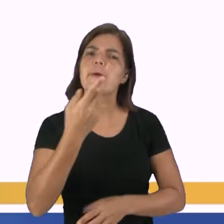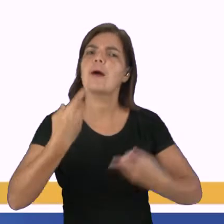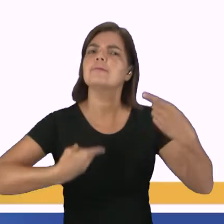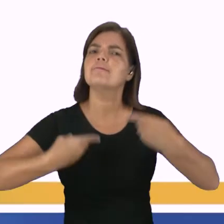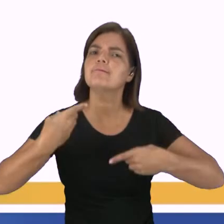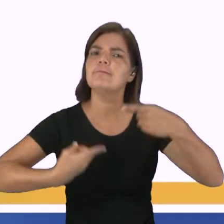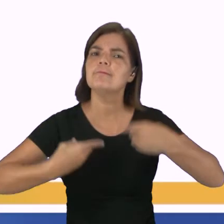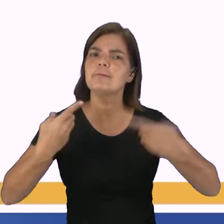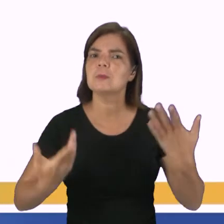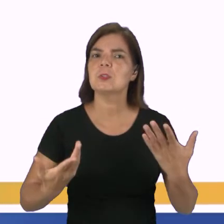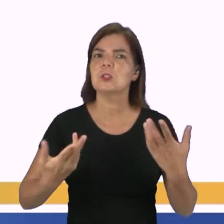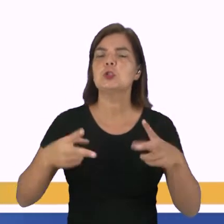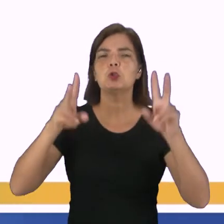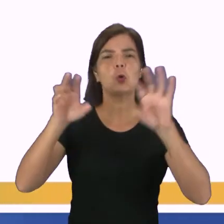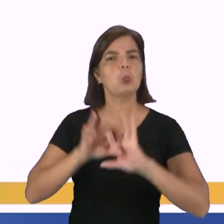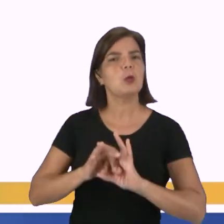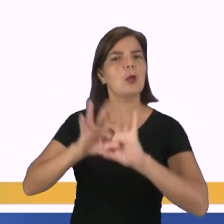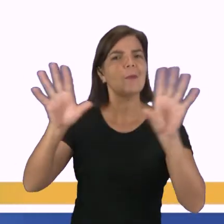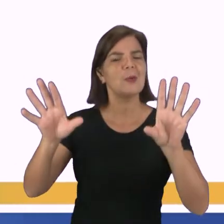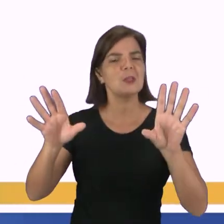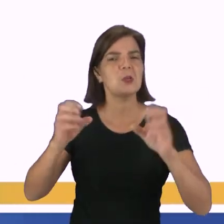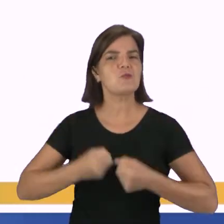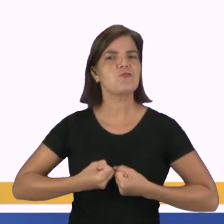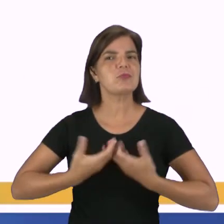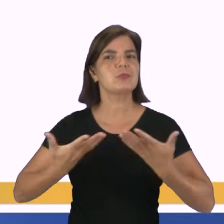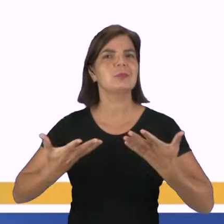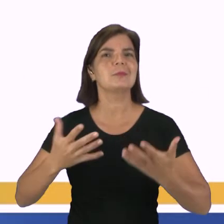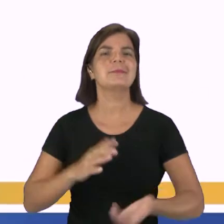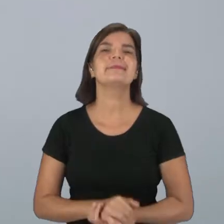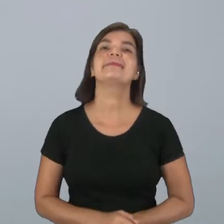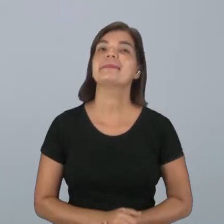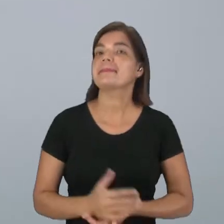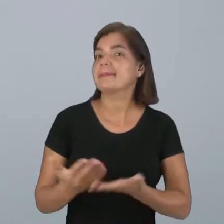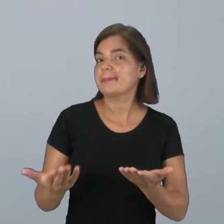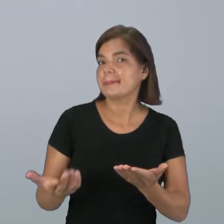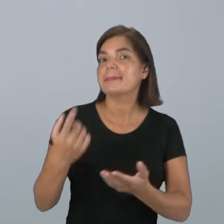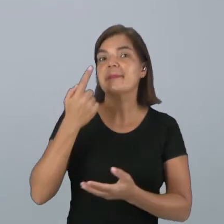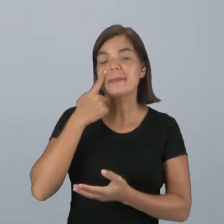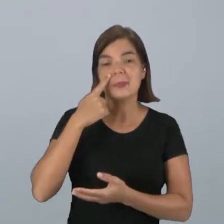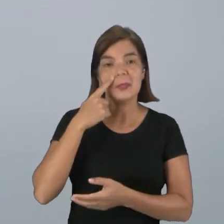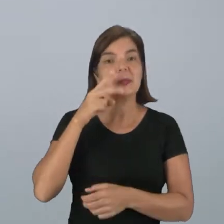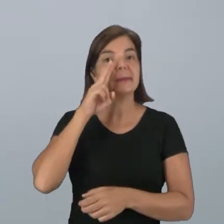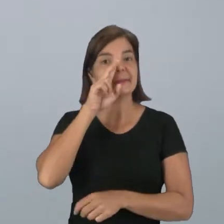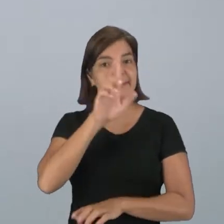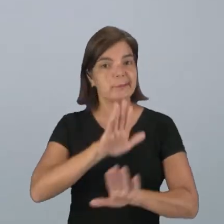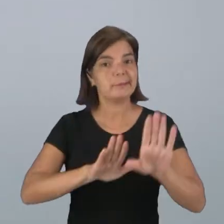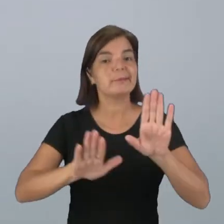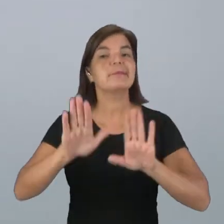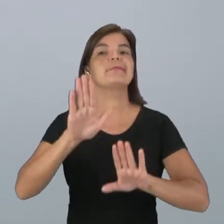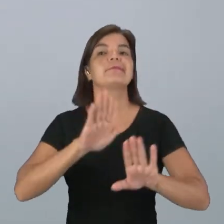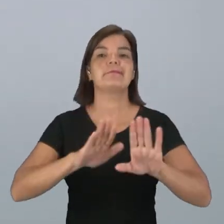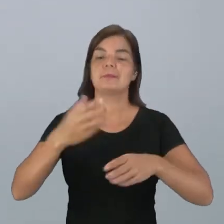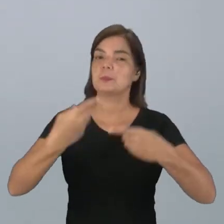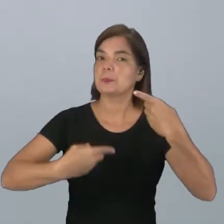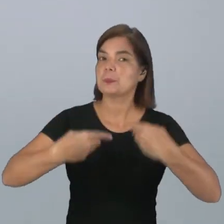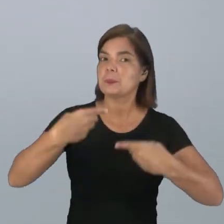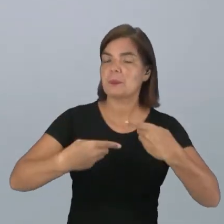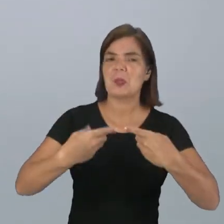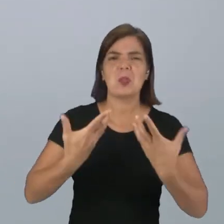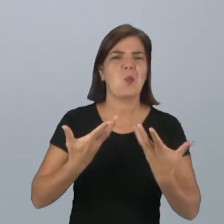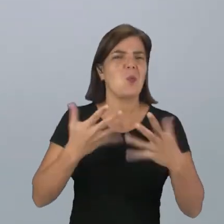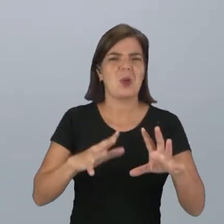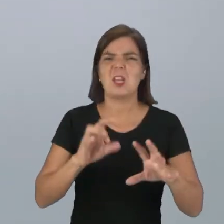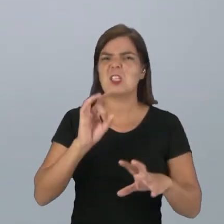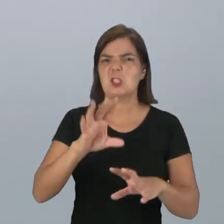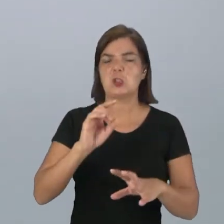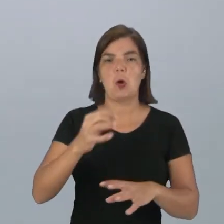debate sobre liberdade de expressão. Então, a gente tem que ter esse cuidado ao debatermos. Não querer só